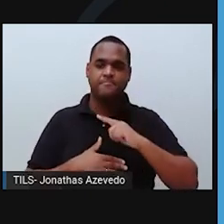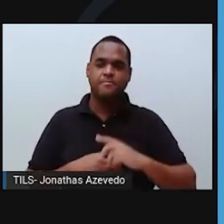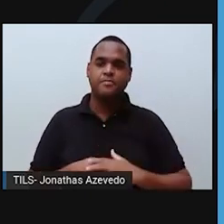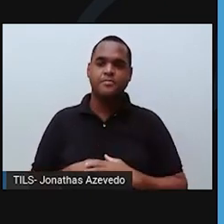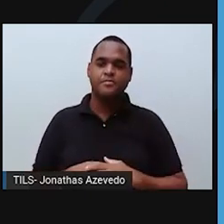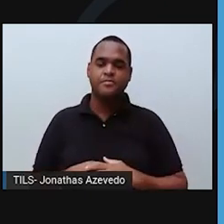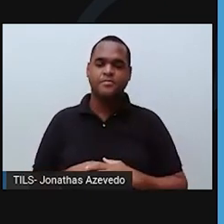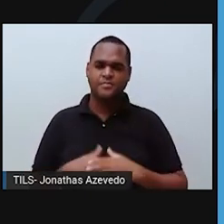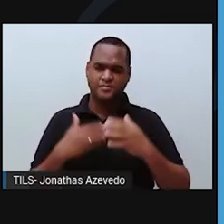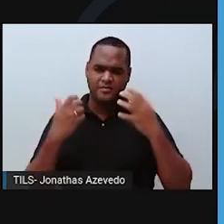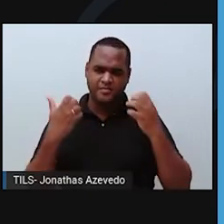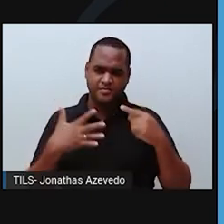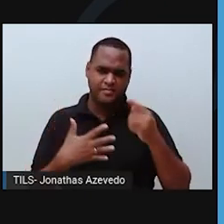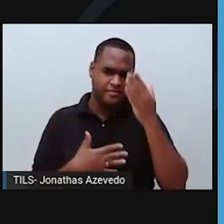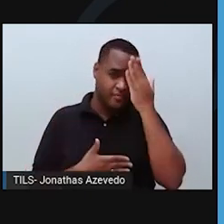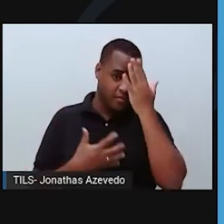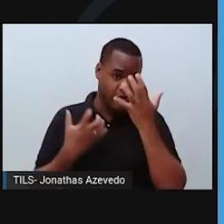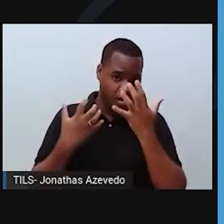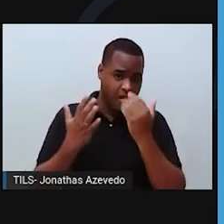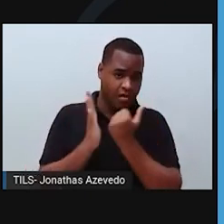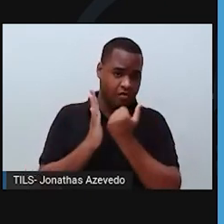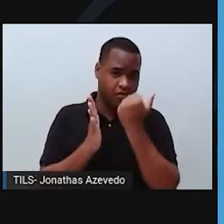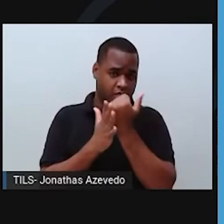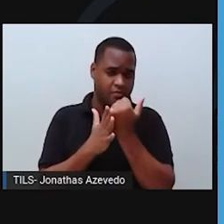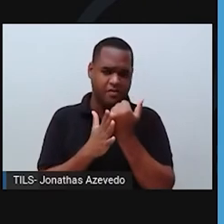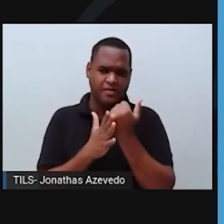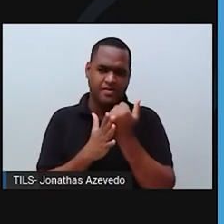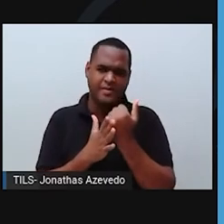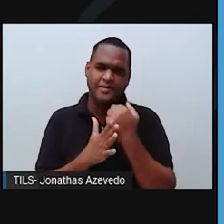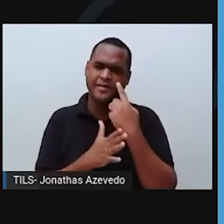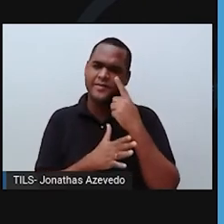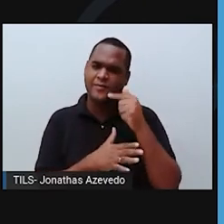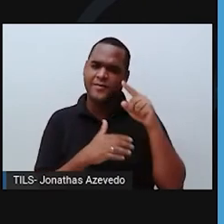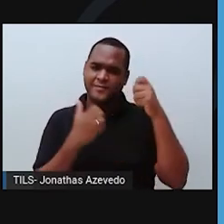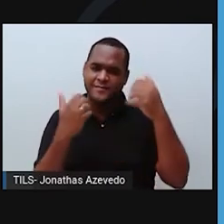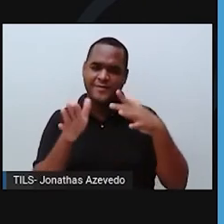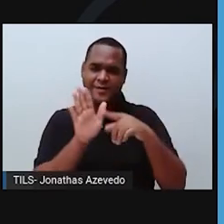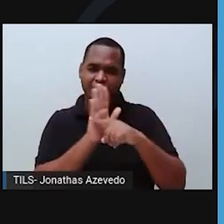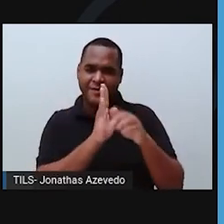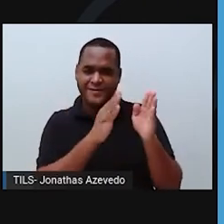Você quer saber mais sobre elas? Não perca o próximo vídeo.